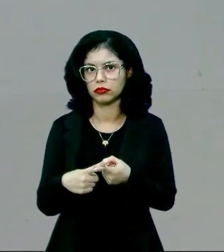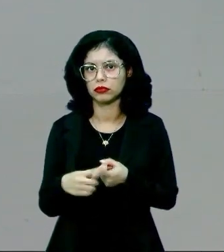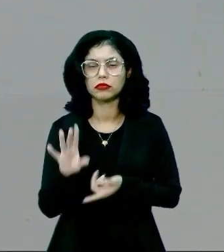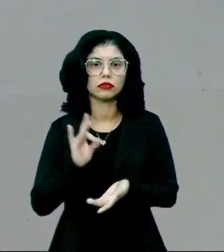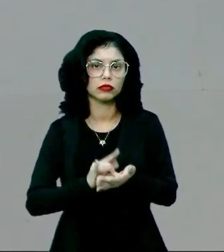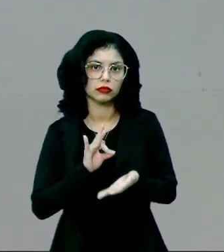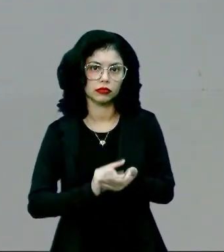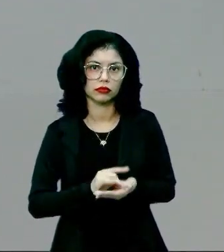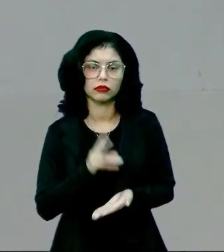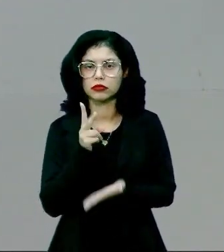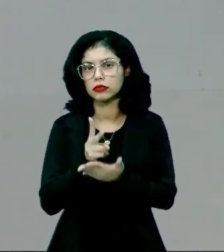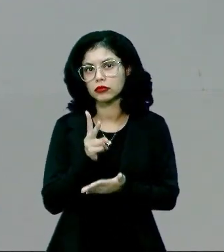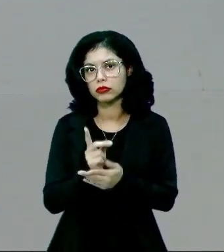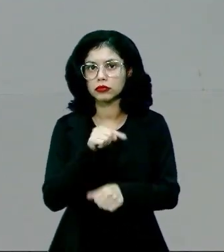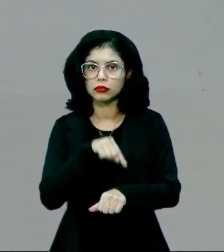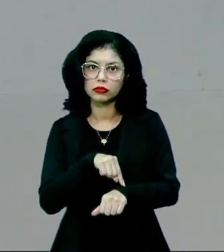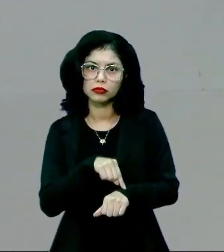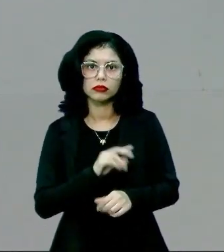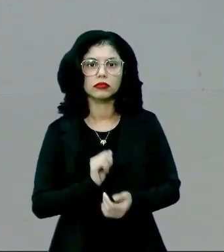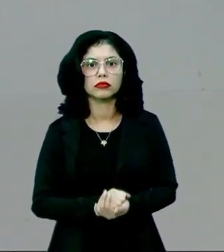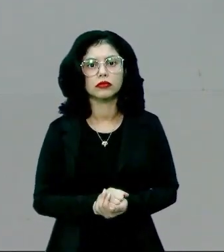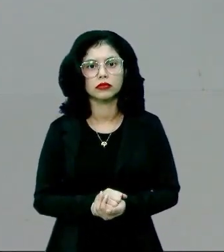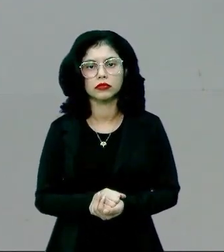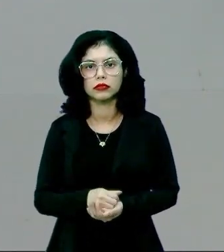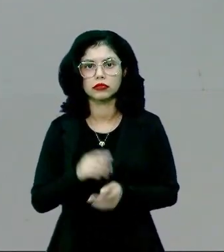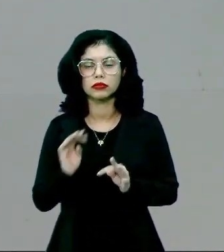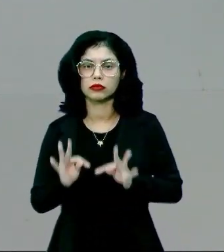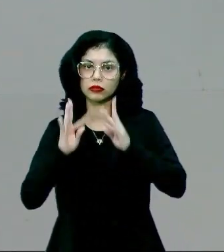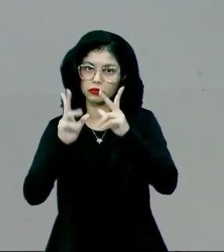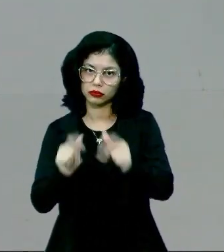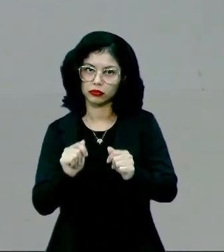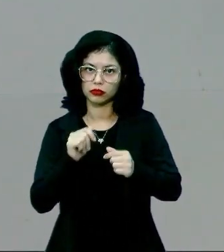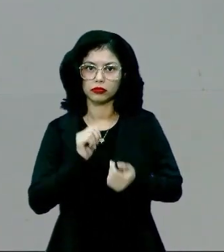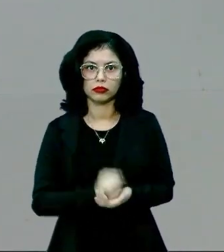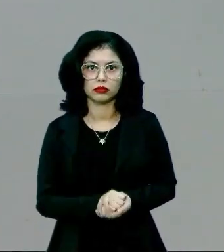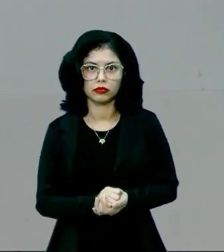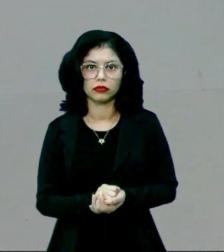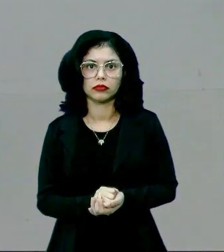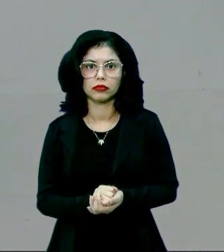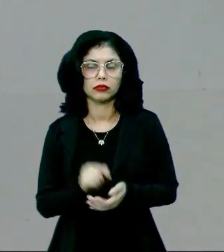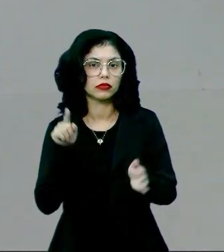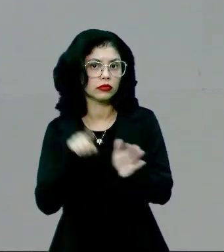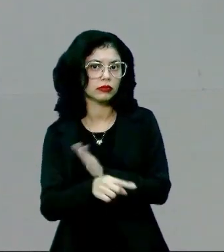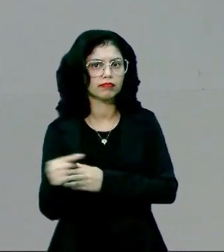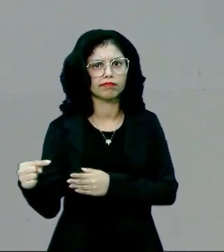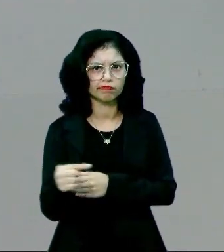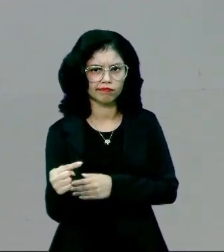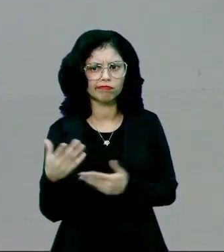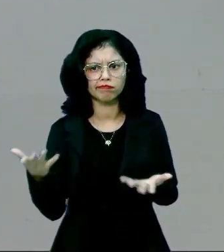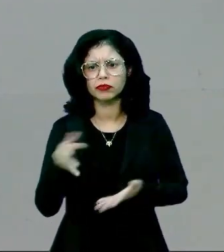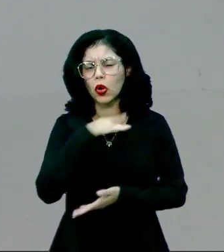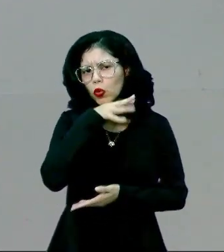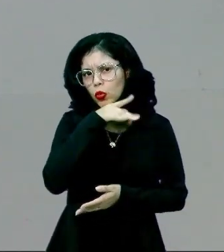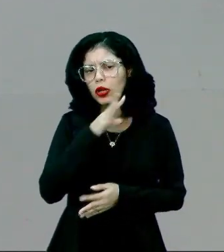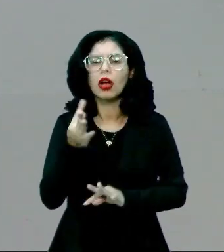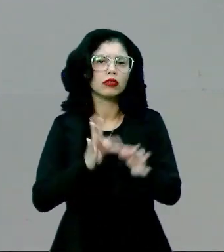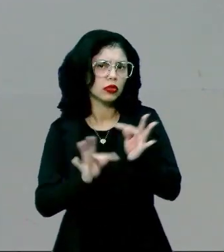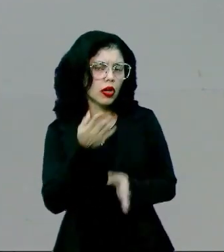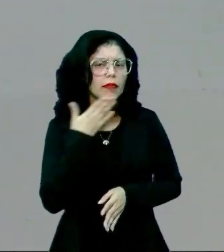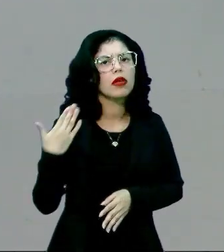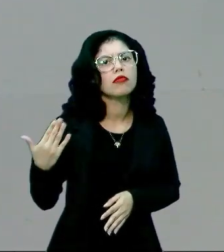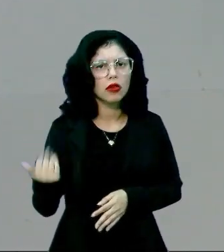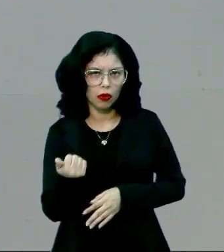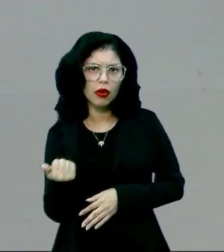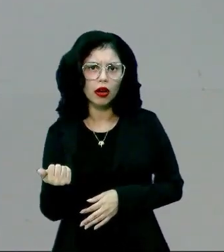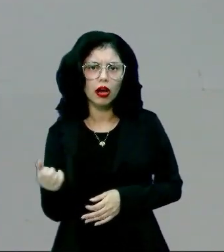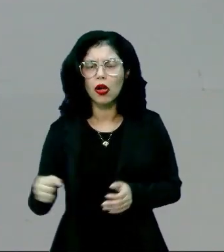Mas, ao mesmo tempo, em que há toda essa questão negativa, as tecnologias, elas agilizam,